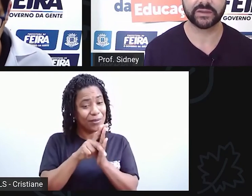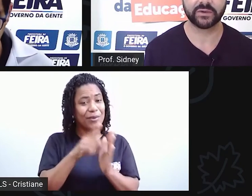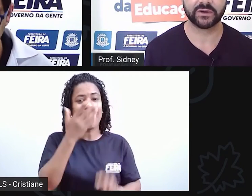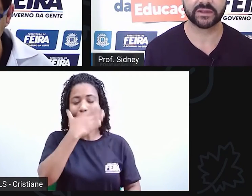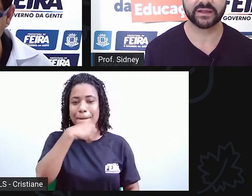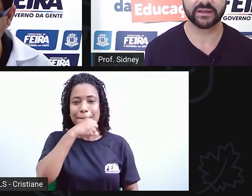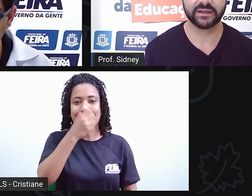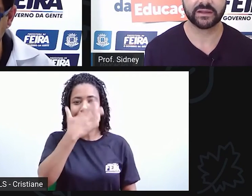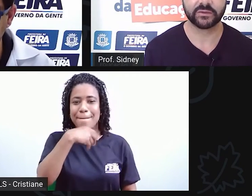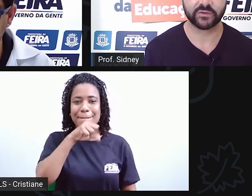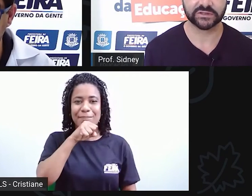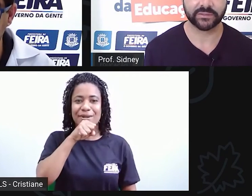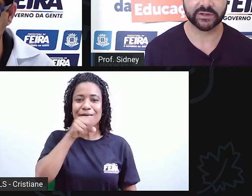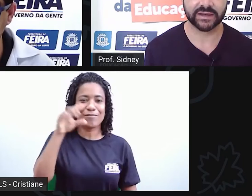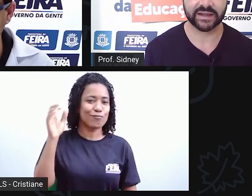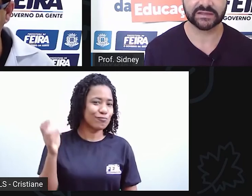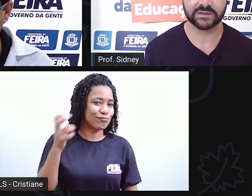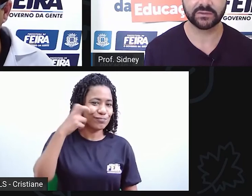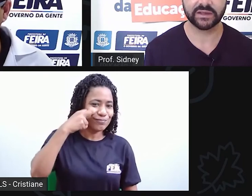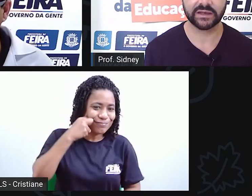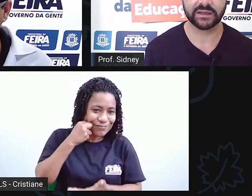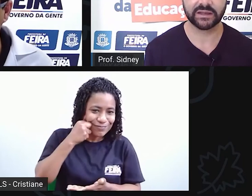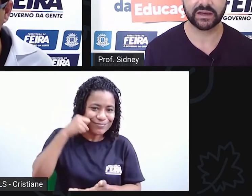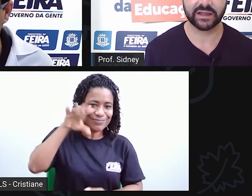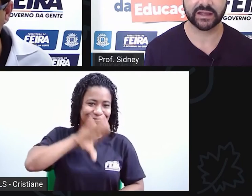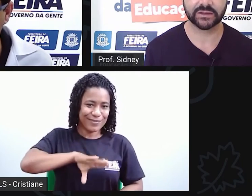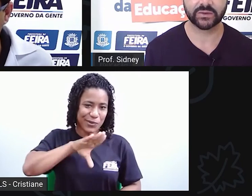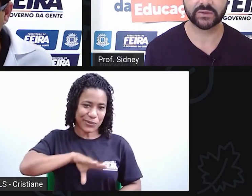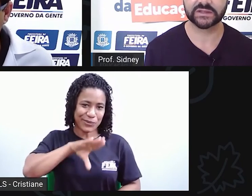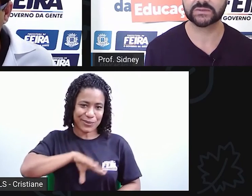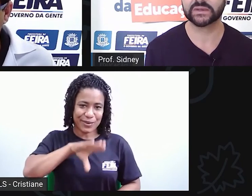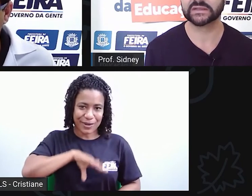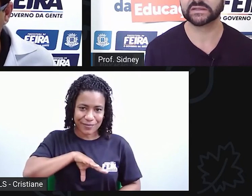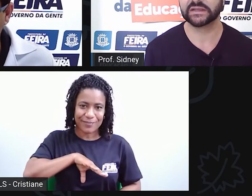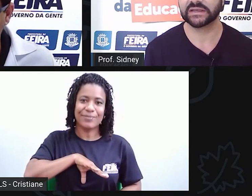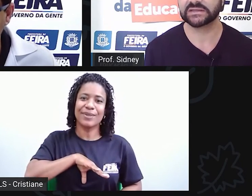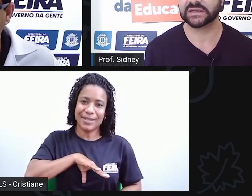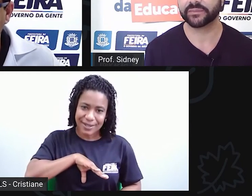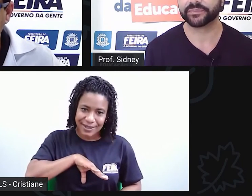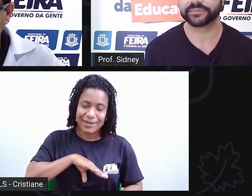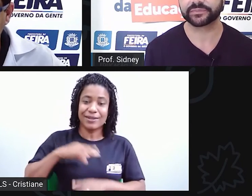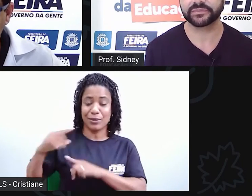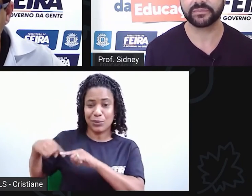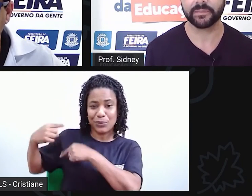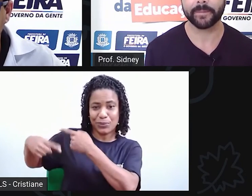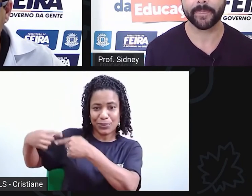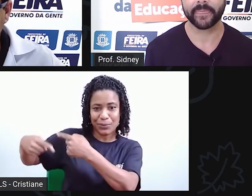Fros da Mota, o Fros da Mota nasce com ele e lega toda a sua descendência.